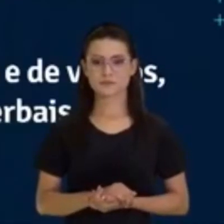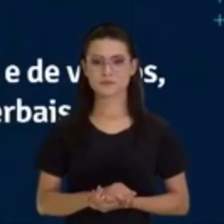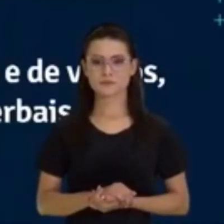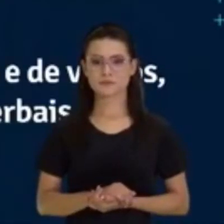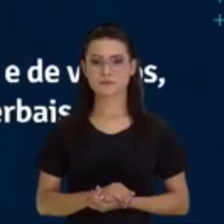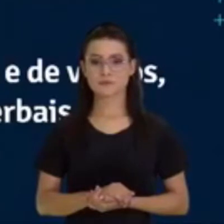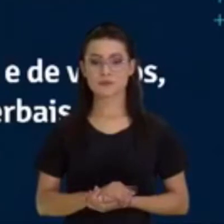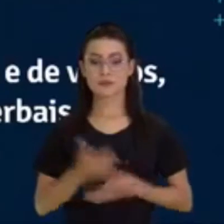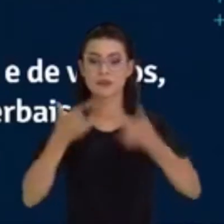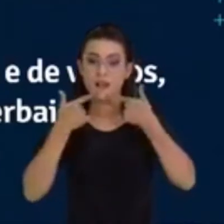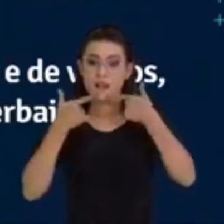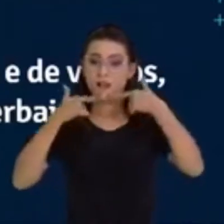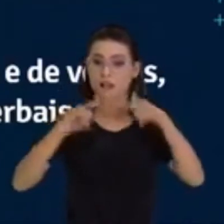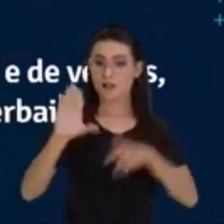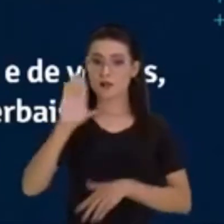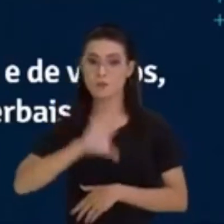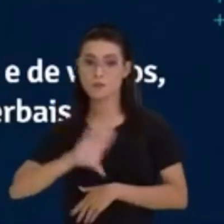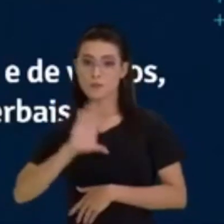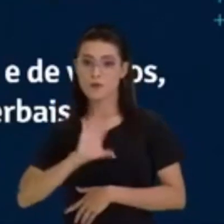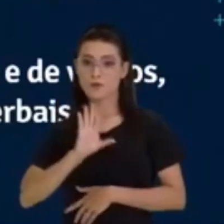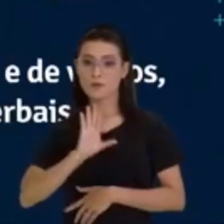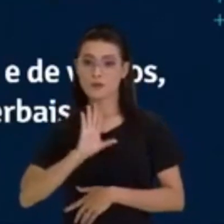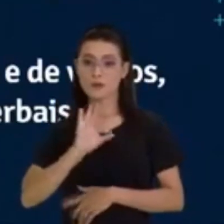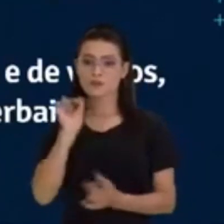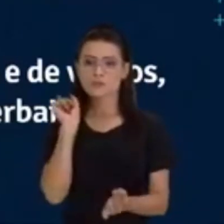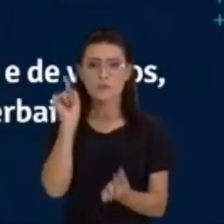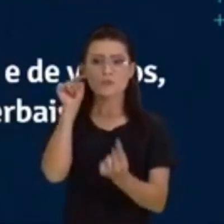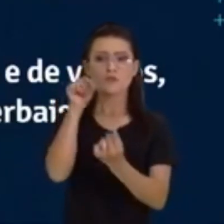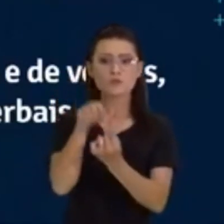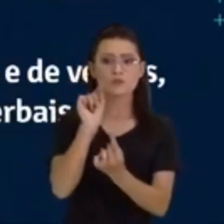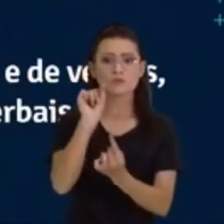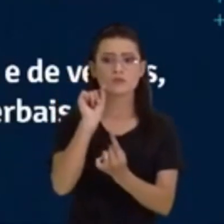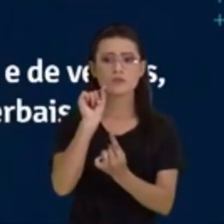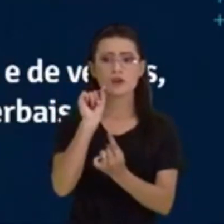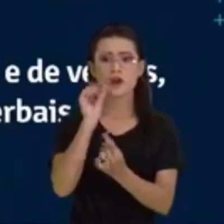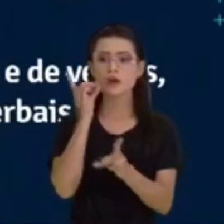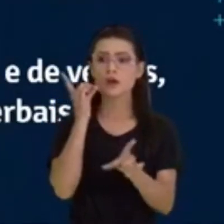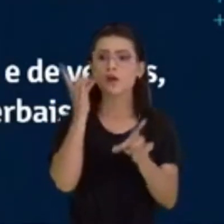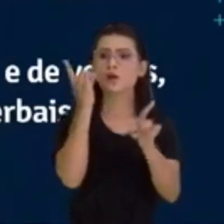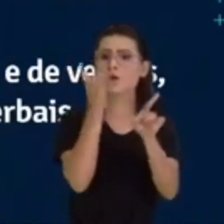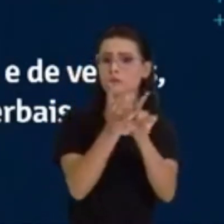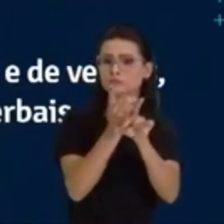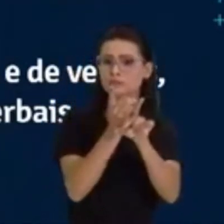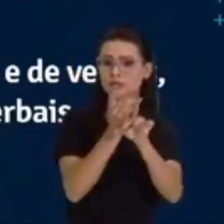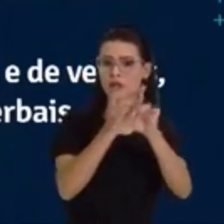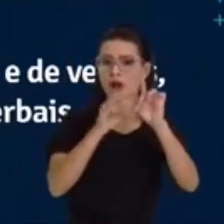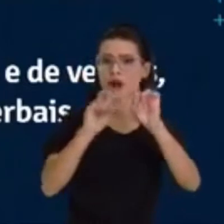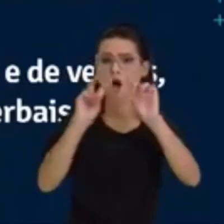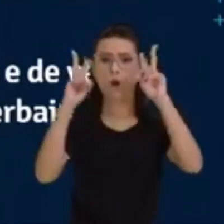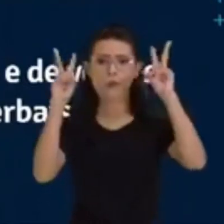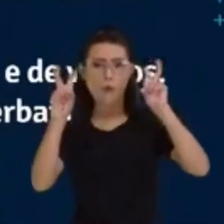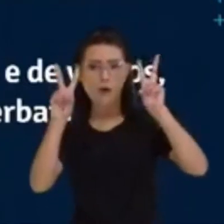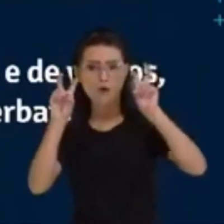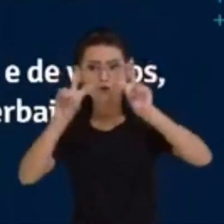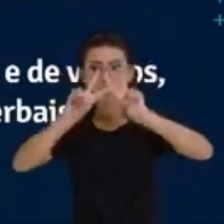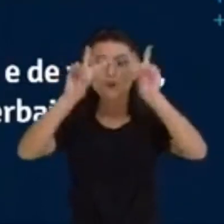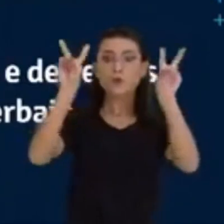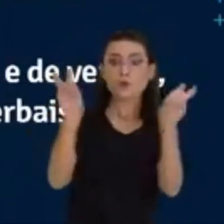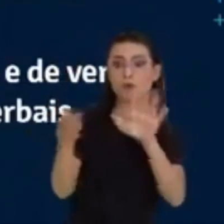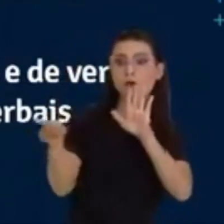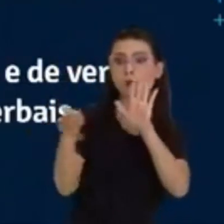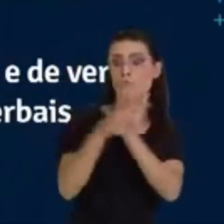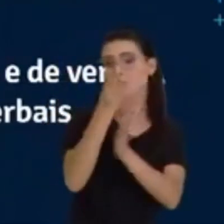Língua portuguesa, objetivos específicos. Reconhecer o assunto e o tema de um texto. Estabelecer